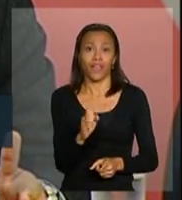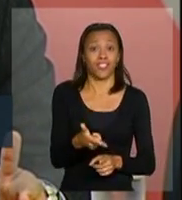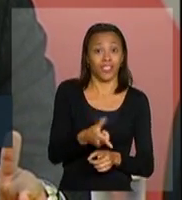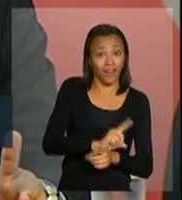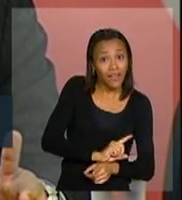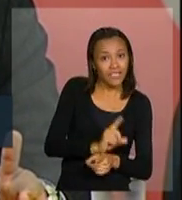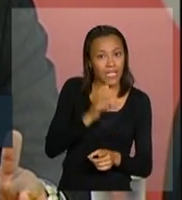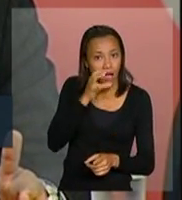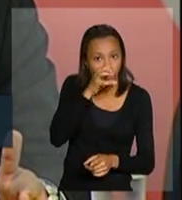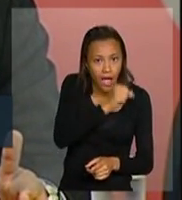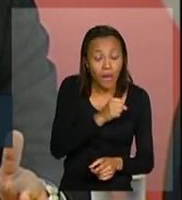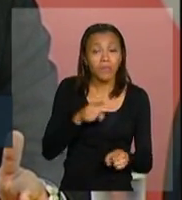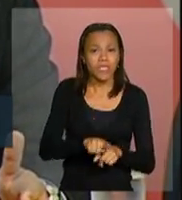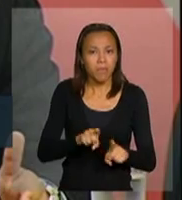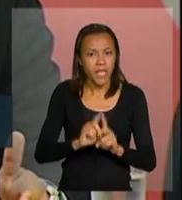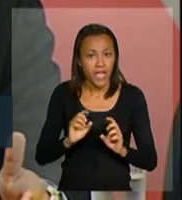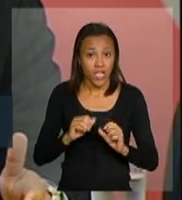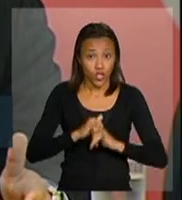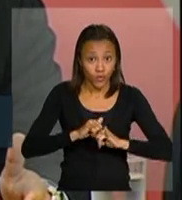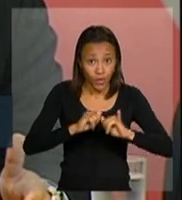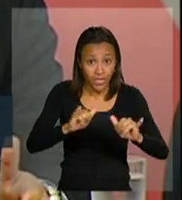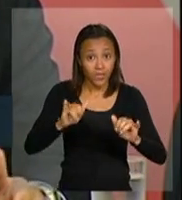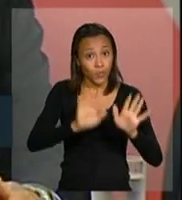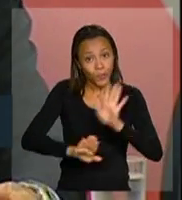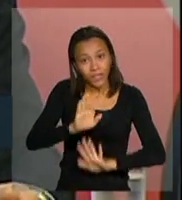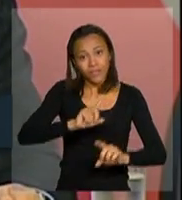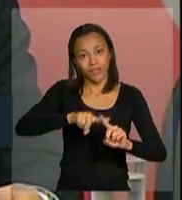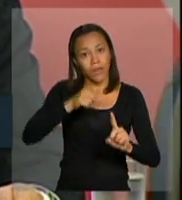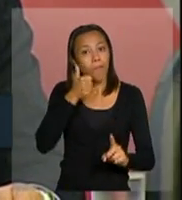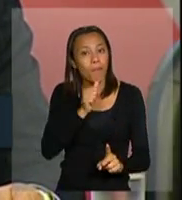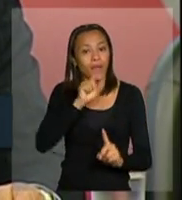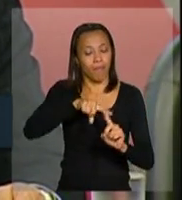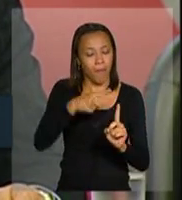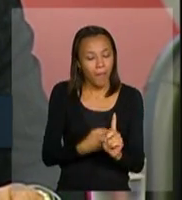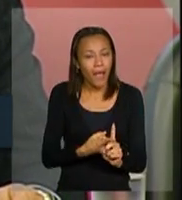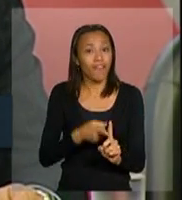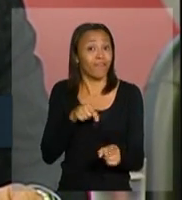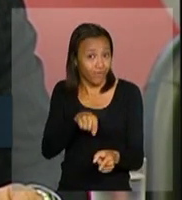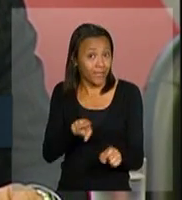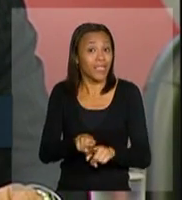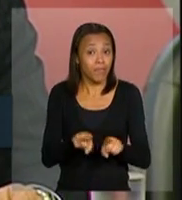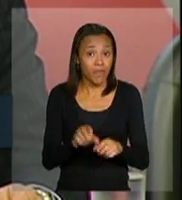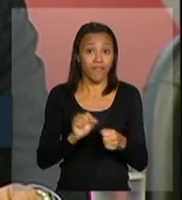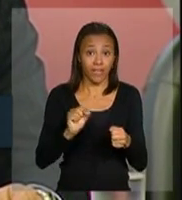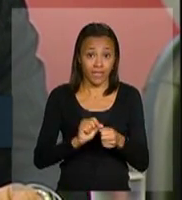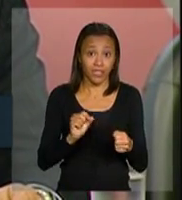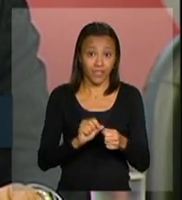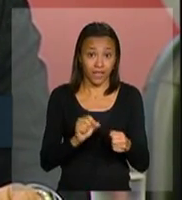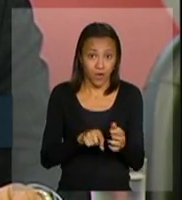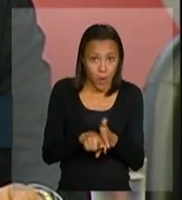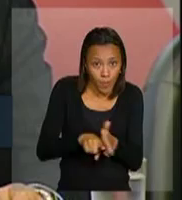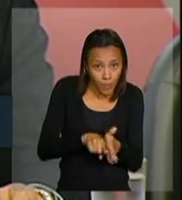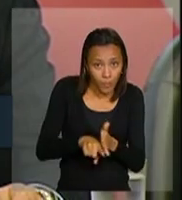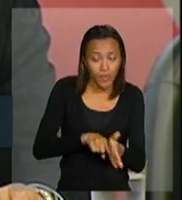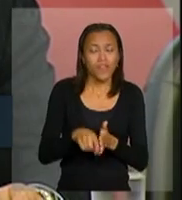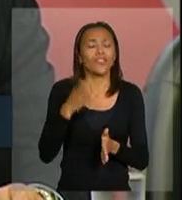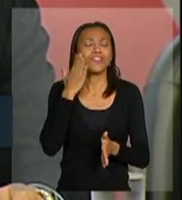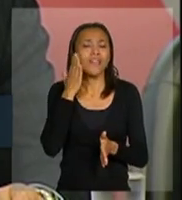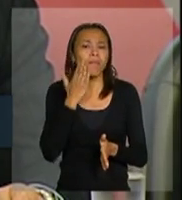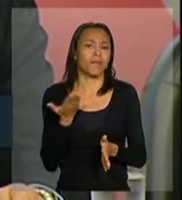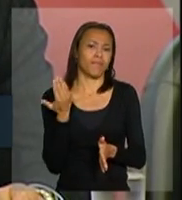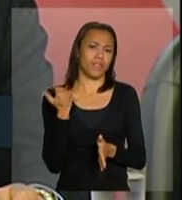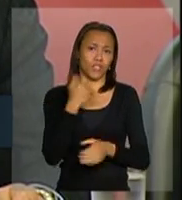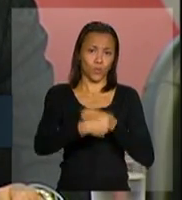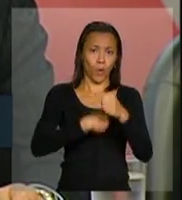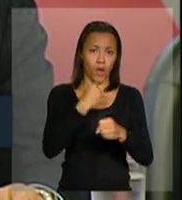reforçarmos a cobertura do pré-natal, ampliarmos o acesso da testagem rápida aos locais mais remotos. Vocês sabem que, desde o ano